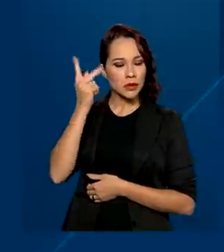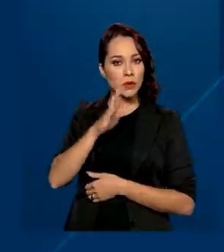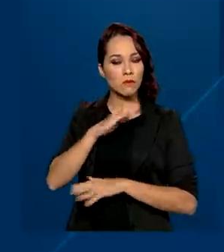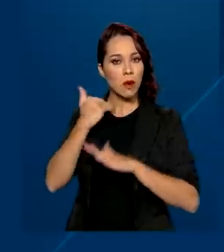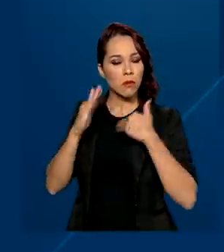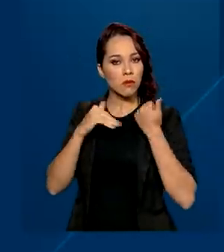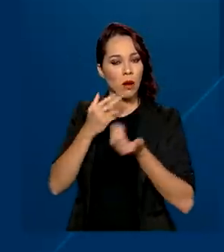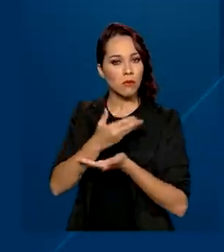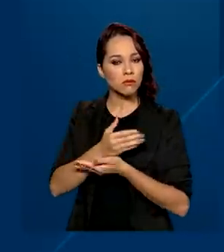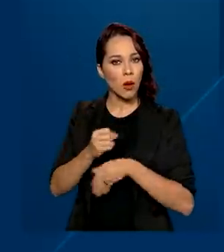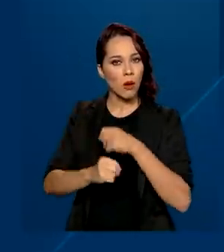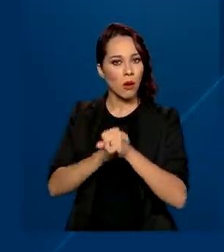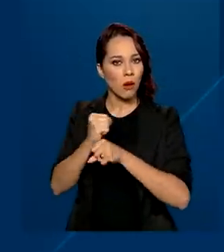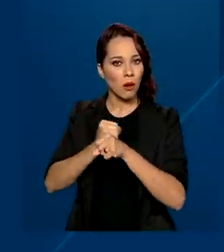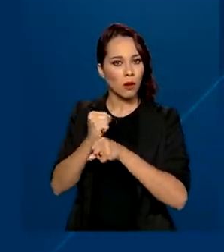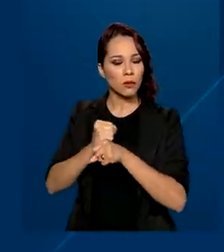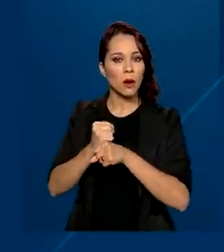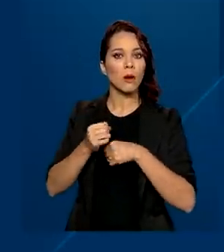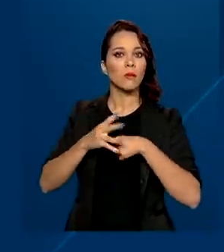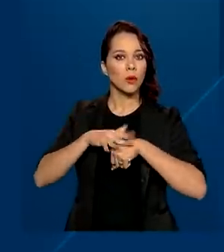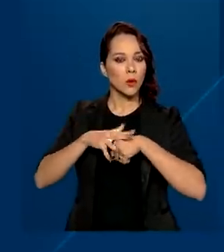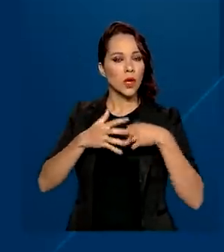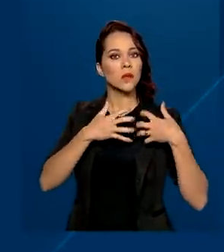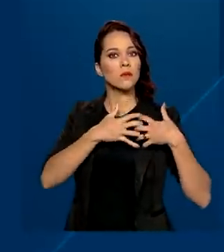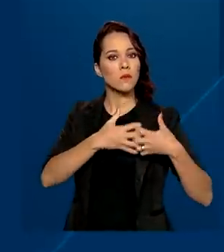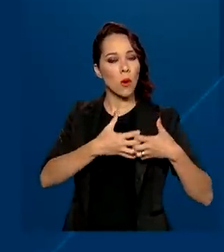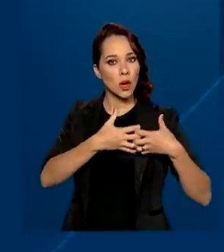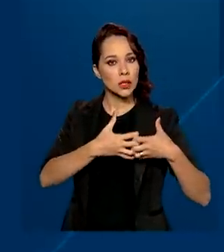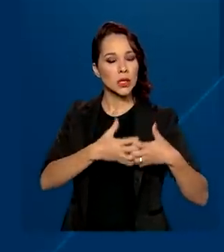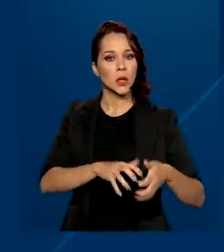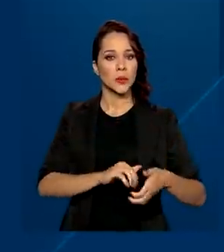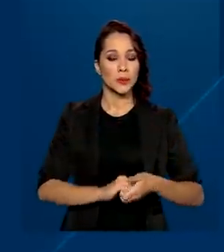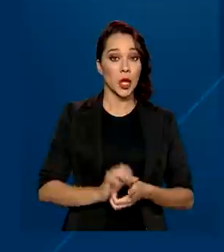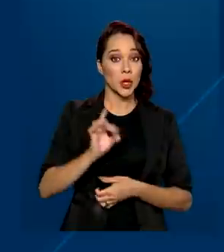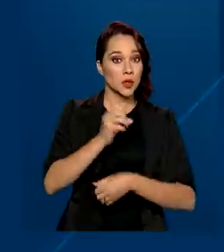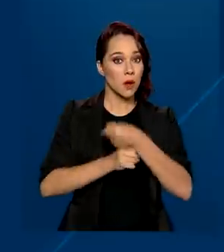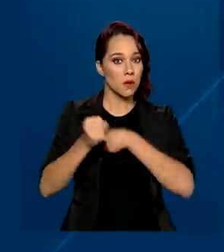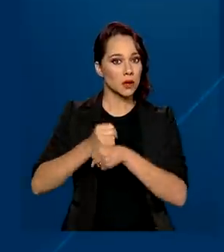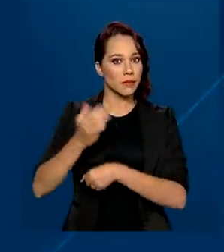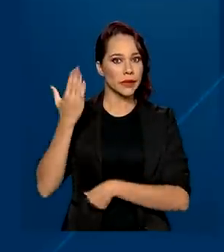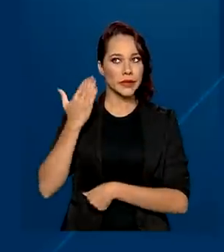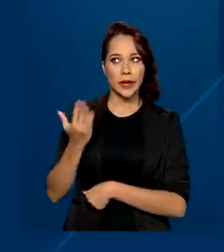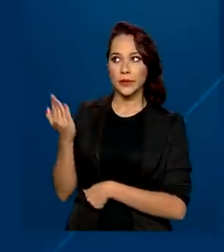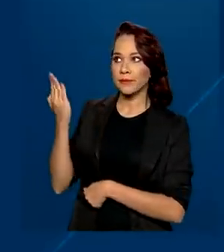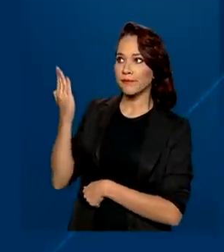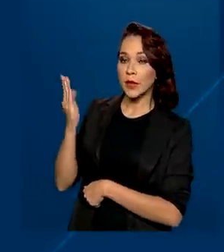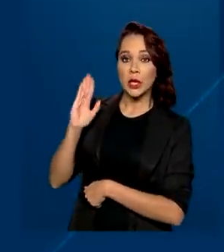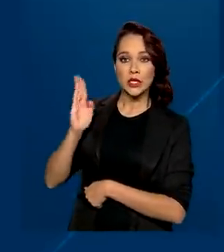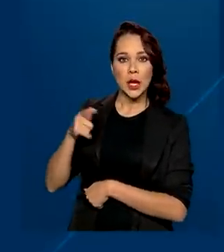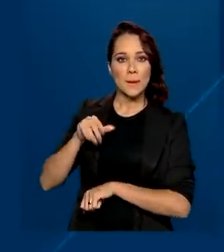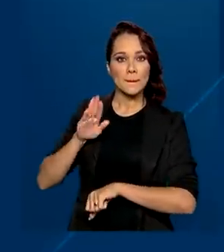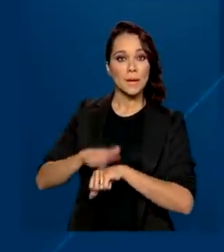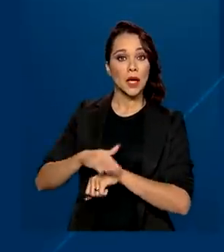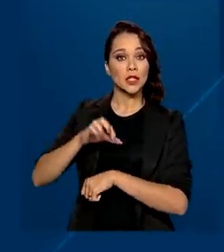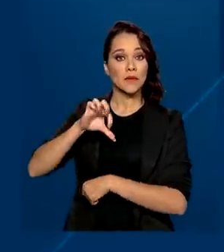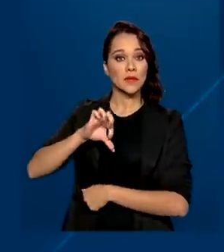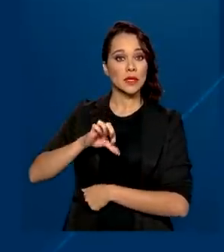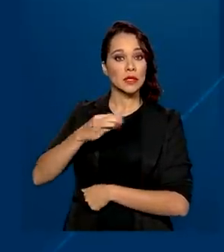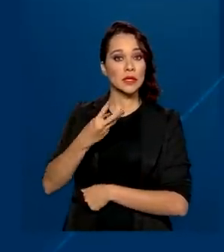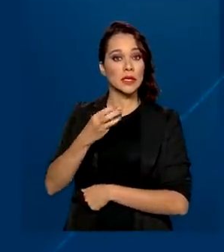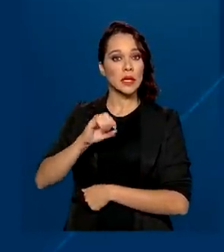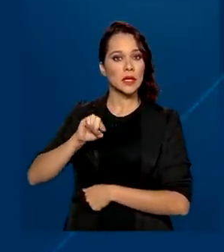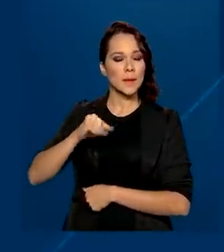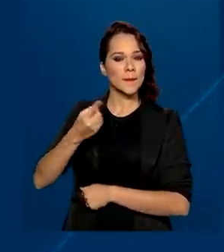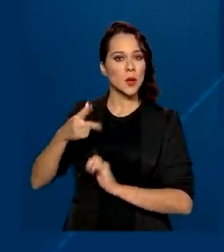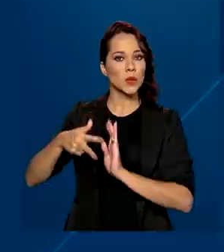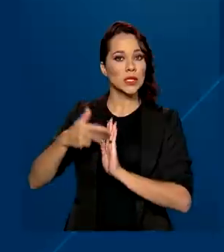morrem todos os anos por doenças do coração. Só no ano passado, foram realizados mais de 930